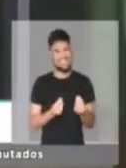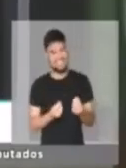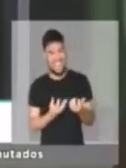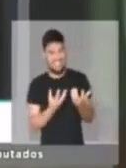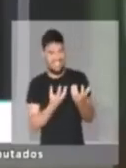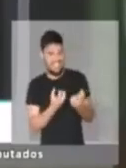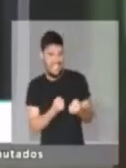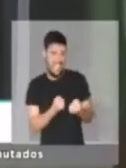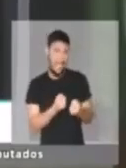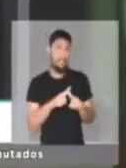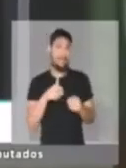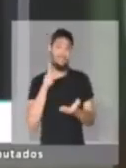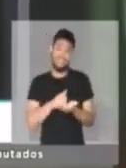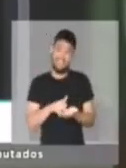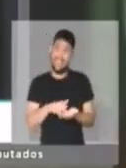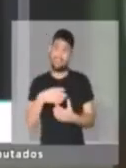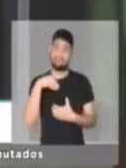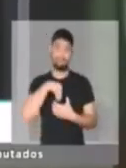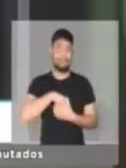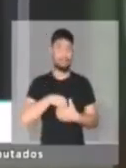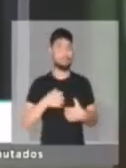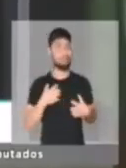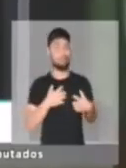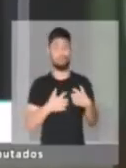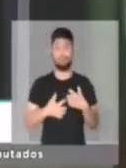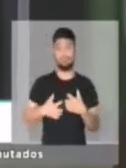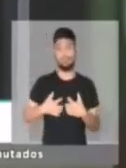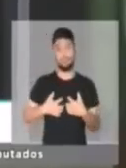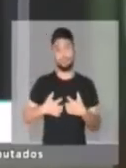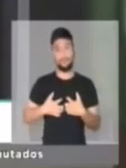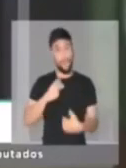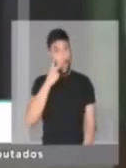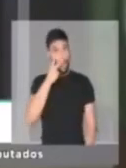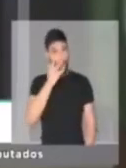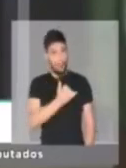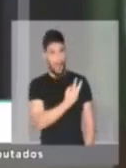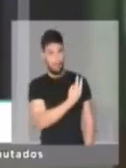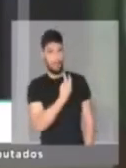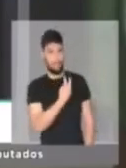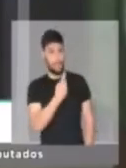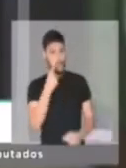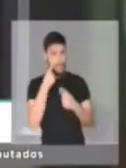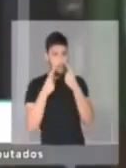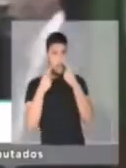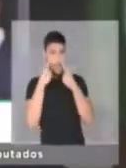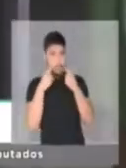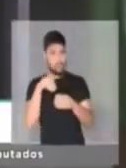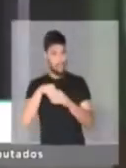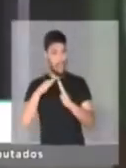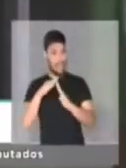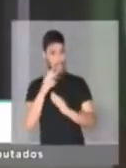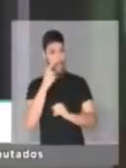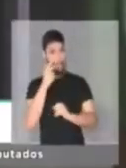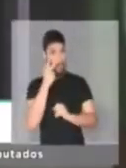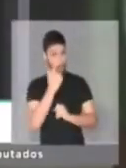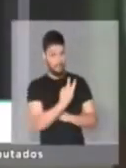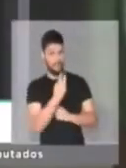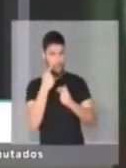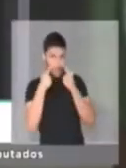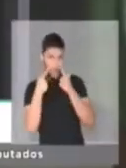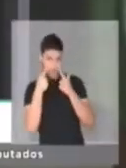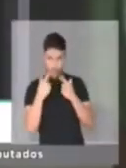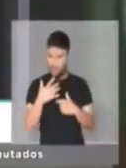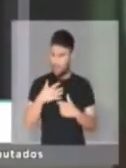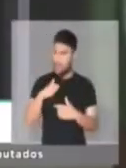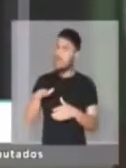eu fiquei muito revoltado. E um certo dia, o meu pai me viu chorando na sala de casa, sentou do meu lado e disse